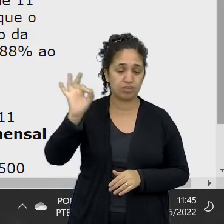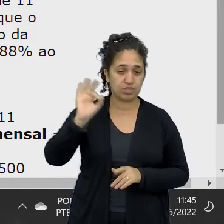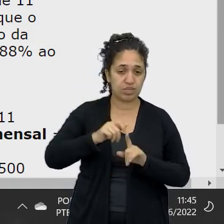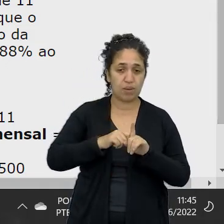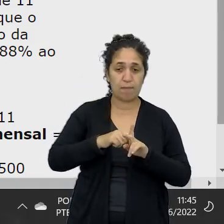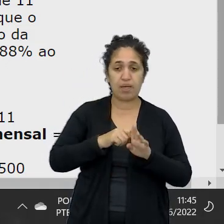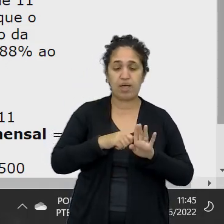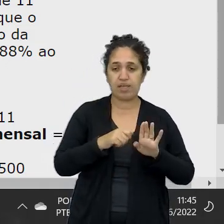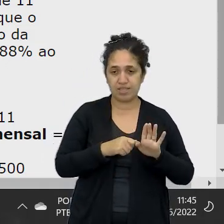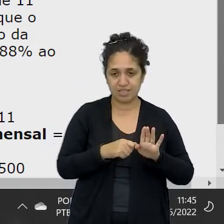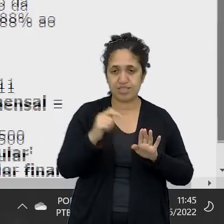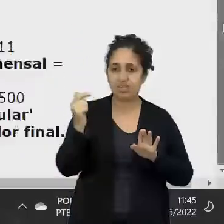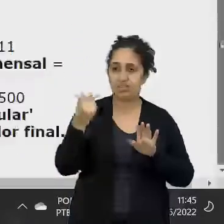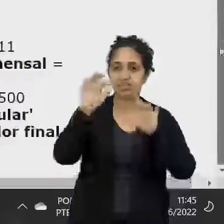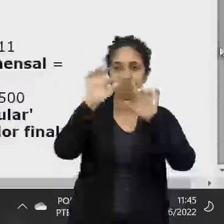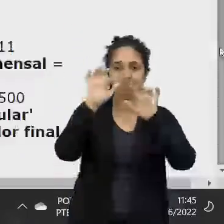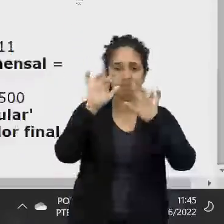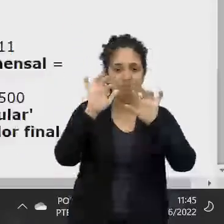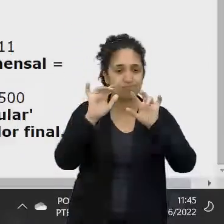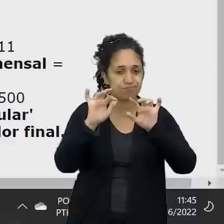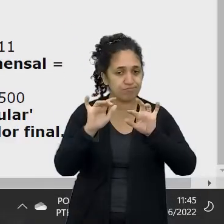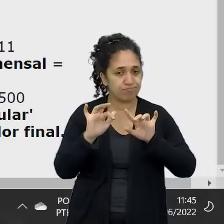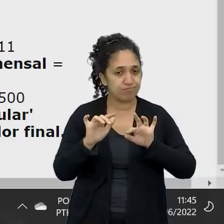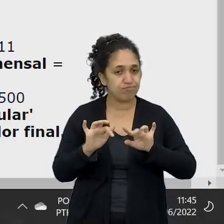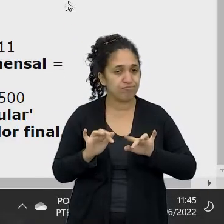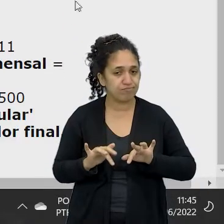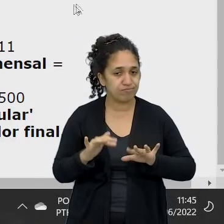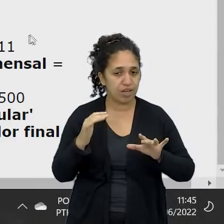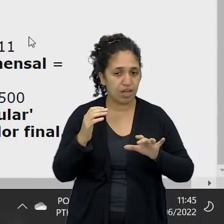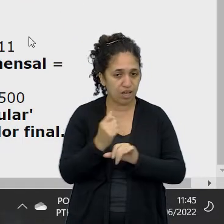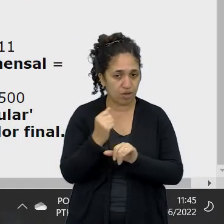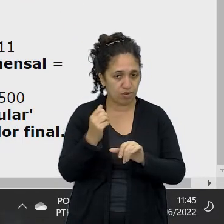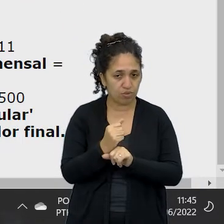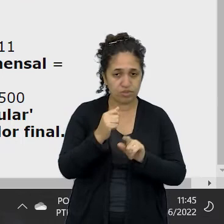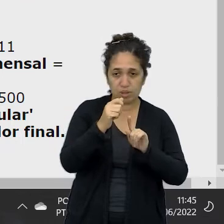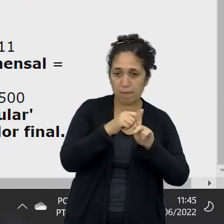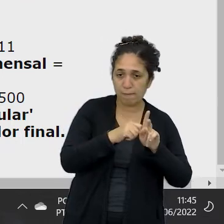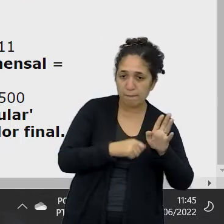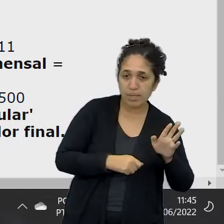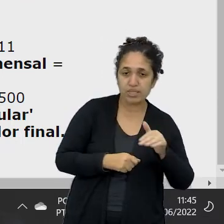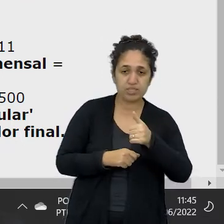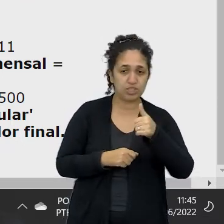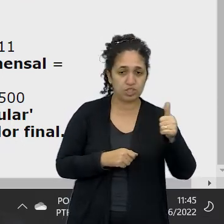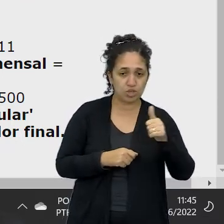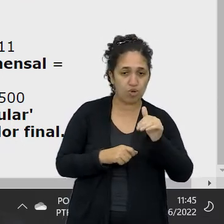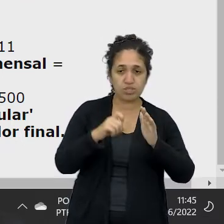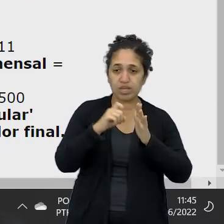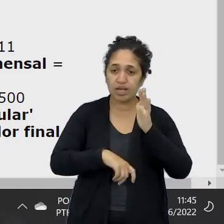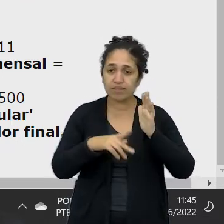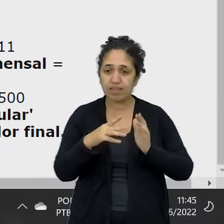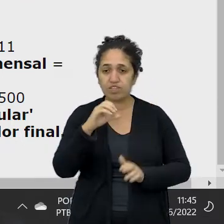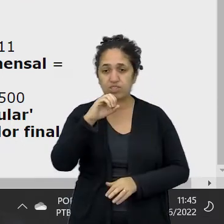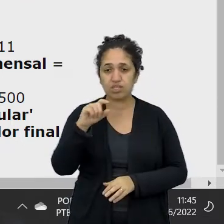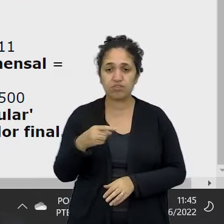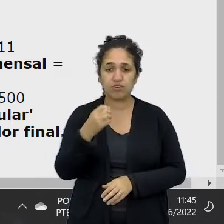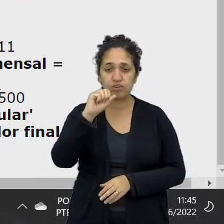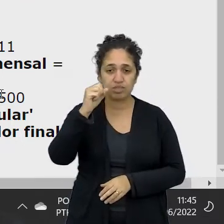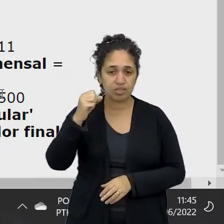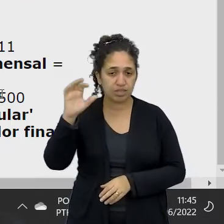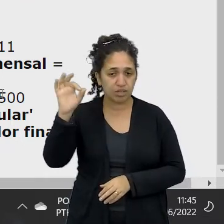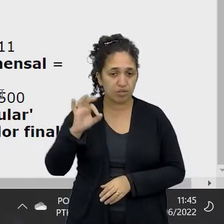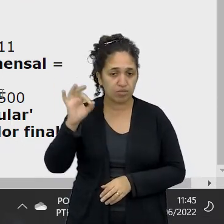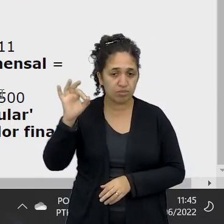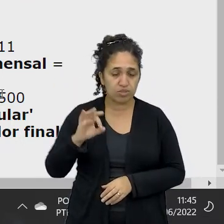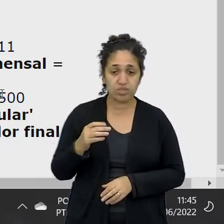mês. Então, a gente coloca assim, o número de meses 11, a taxa R$,88, o